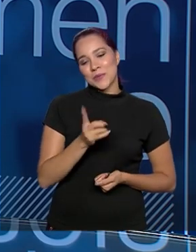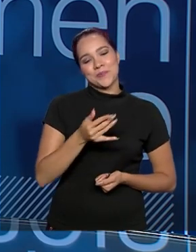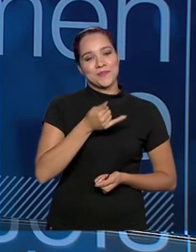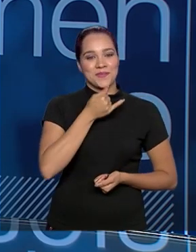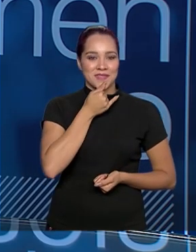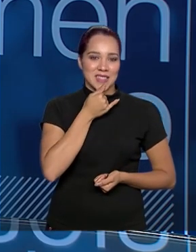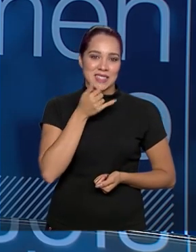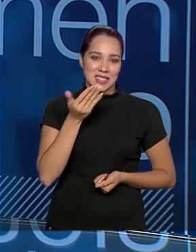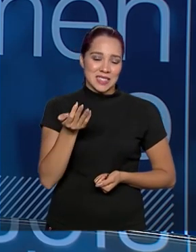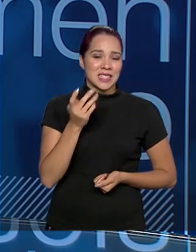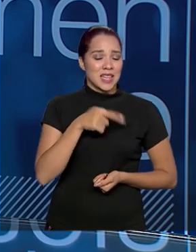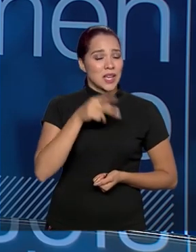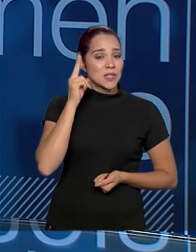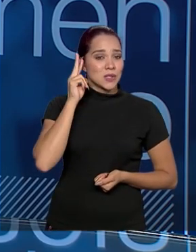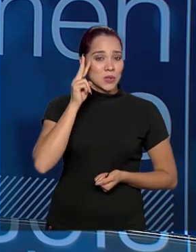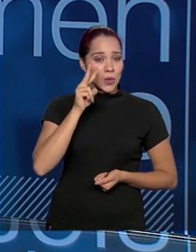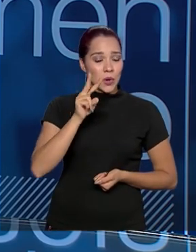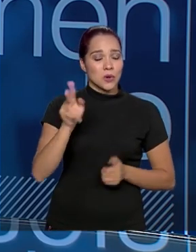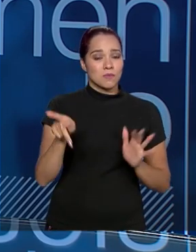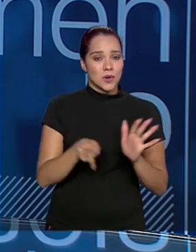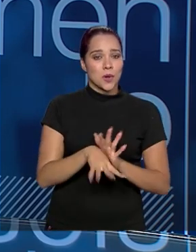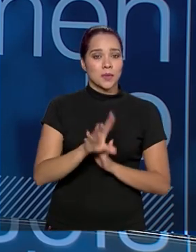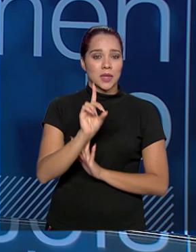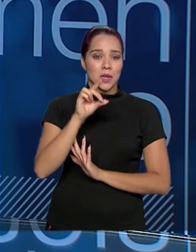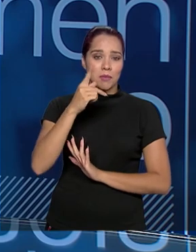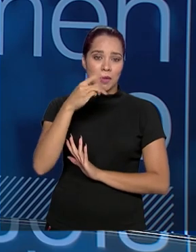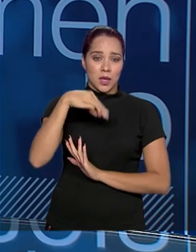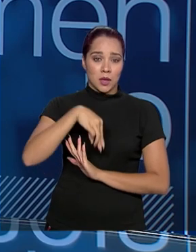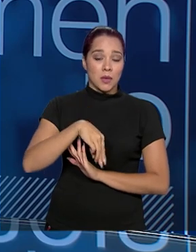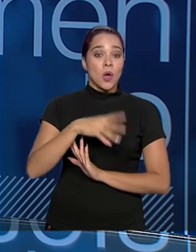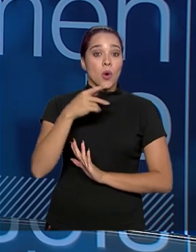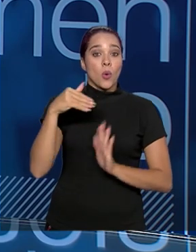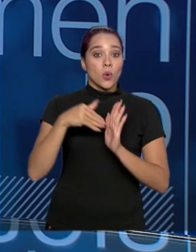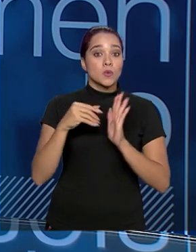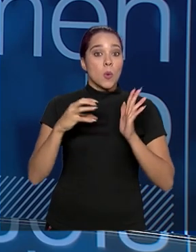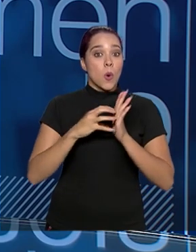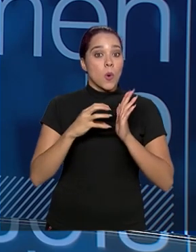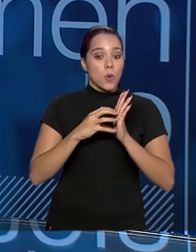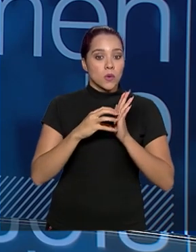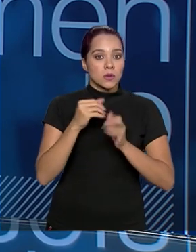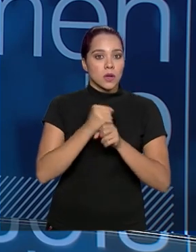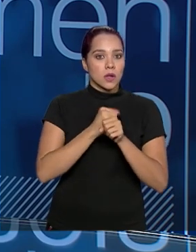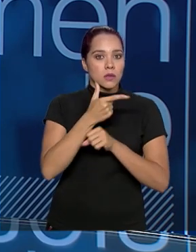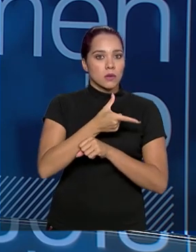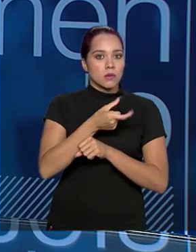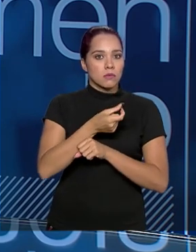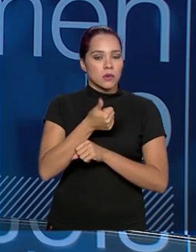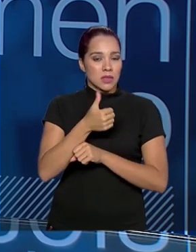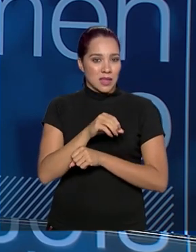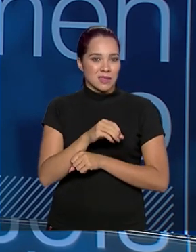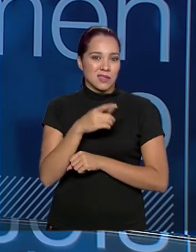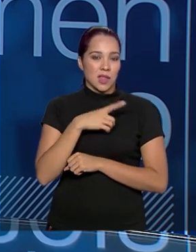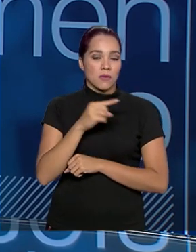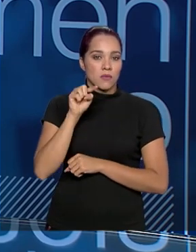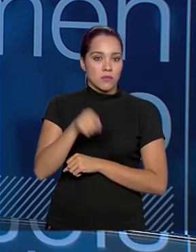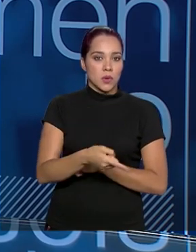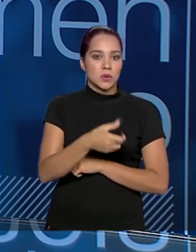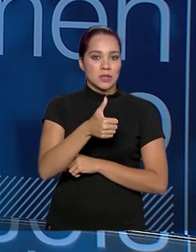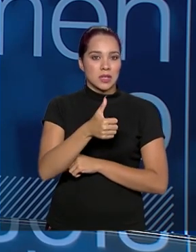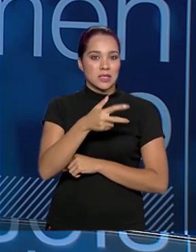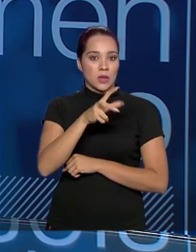isso é histórico do DNPM. O último concurso que o DNPM teve foi em 2010, onde a teve 1.150